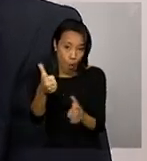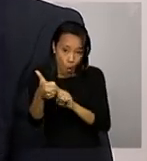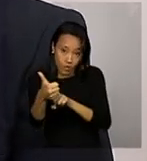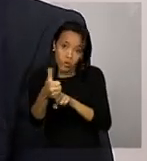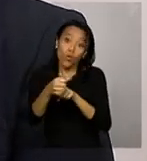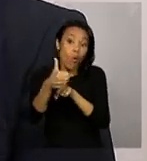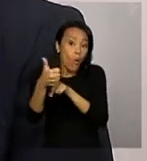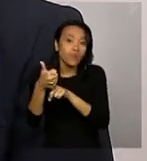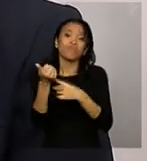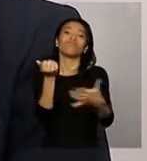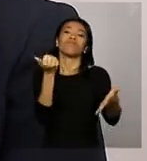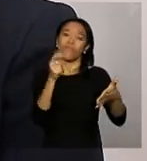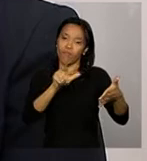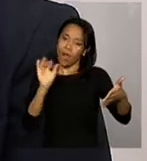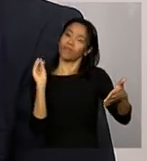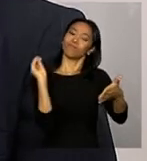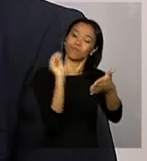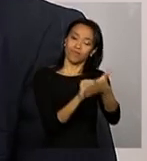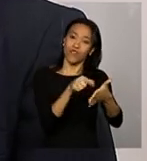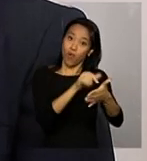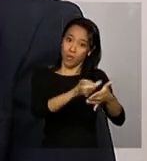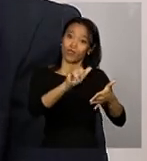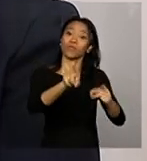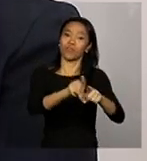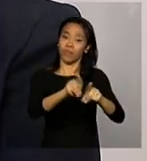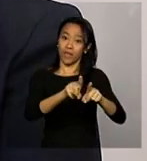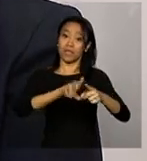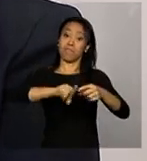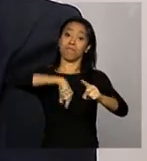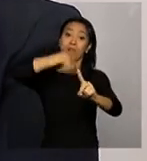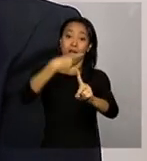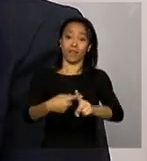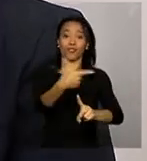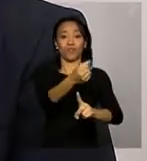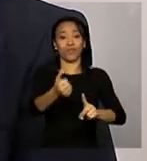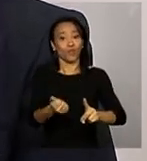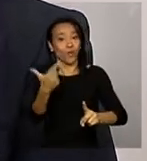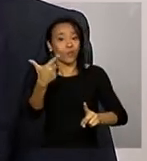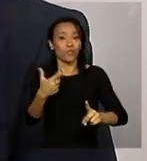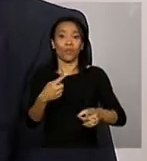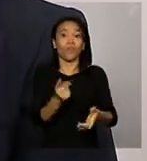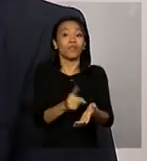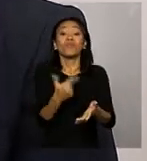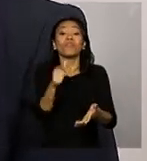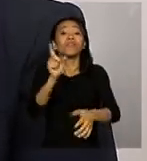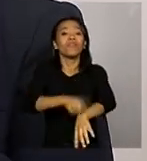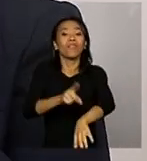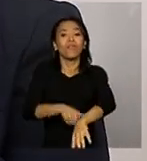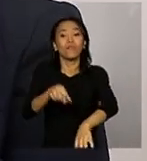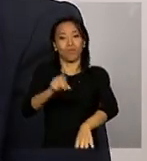efeitos do demonstrativo como caixa municipal de 2012. Até porque não houve tempo hábil para gastar esse recurso.